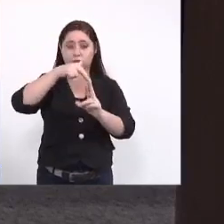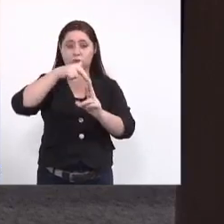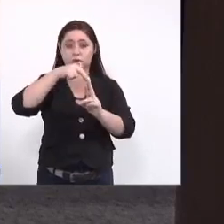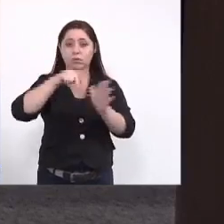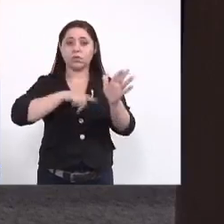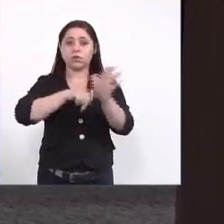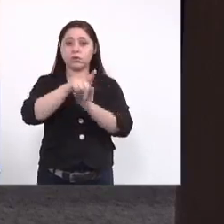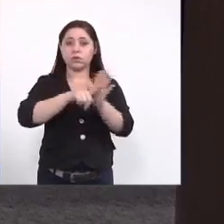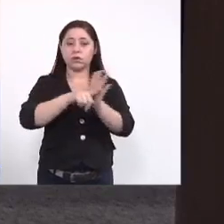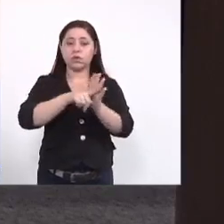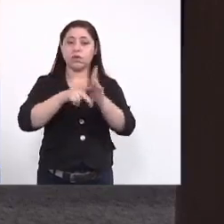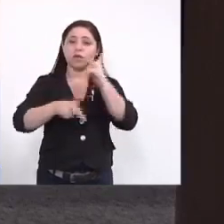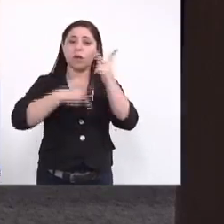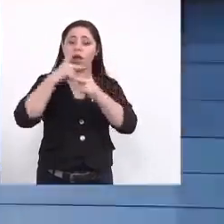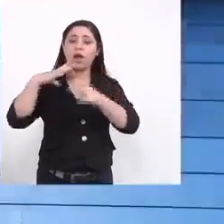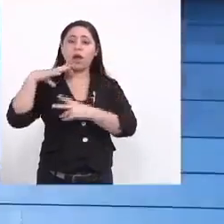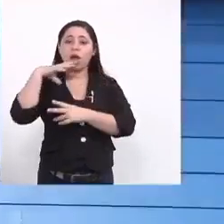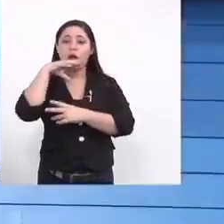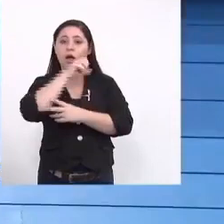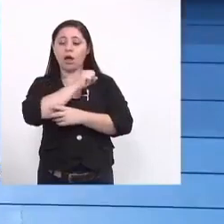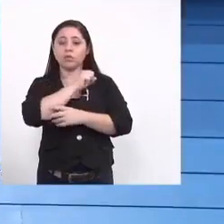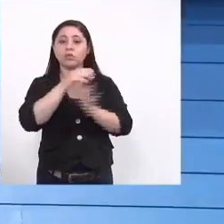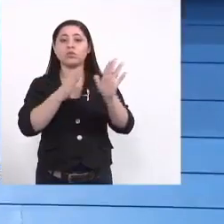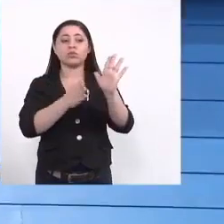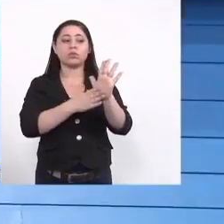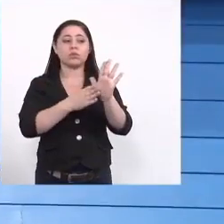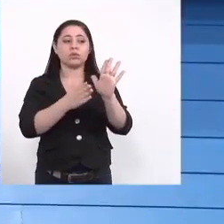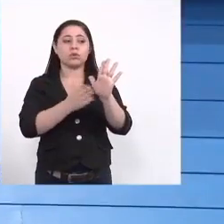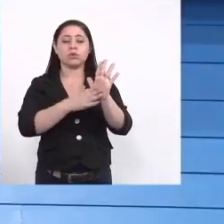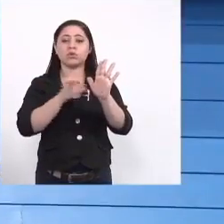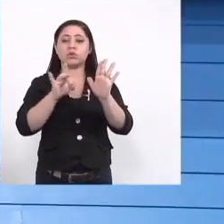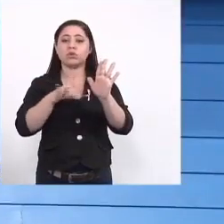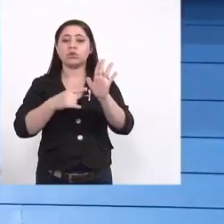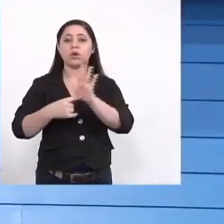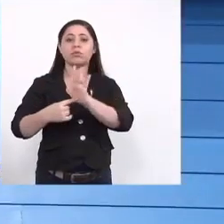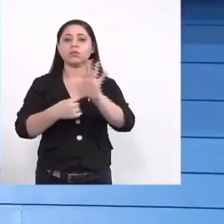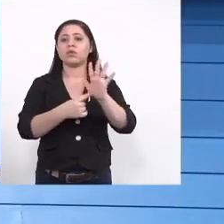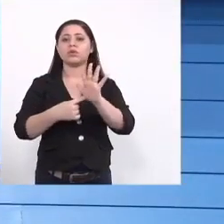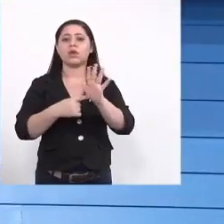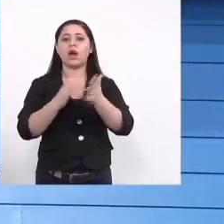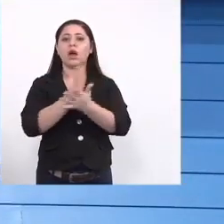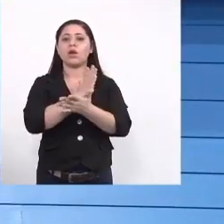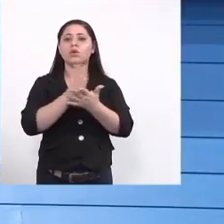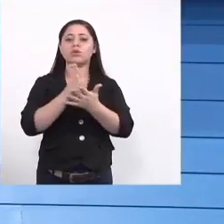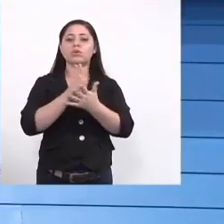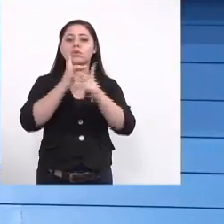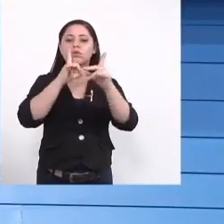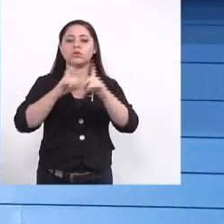pesquisa então ele vai falar rapidamente da proposta e só mostrar algumas imagens